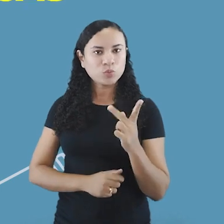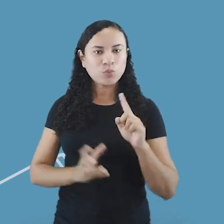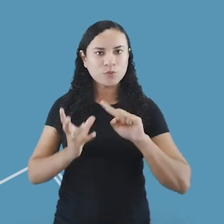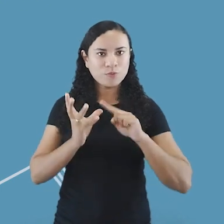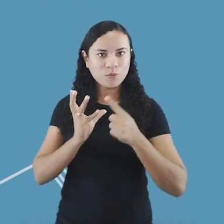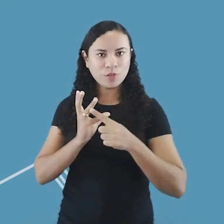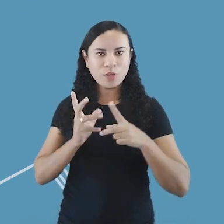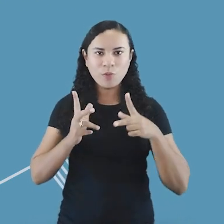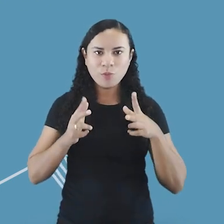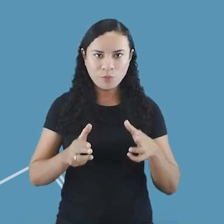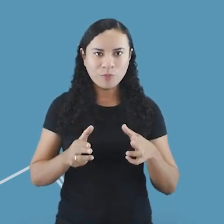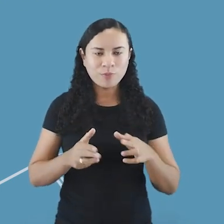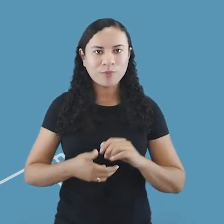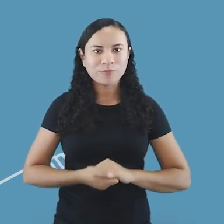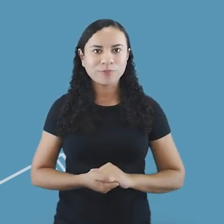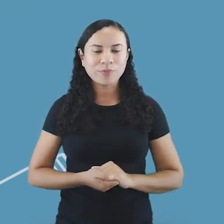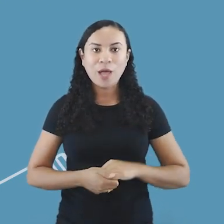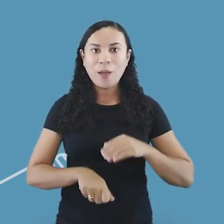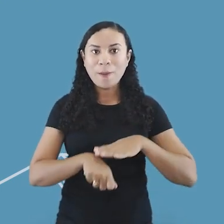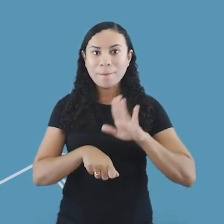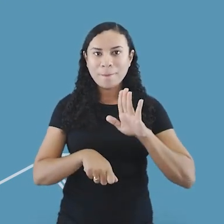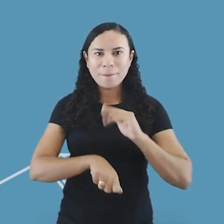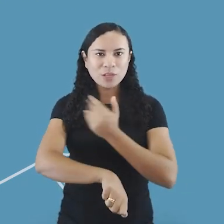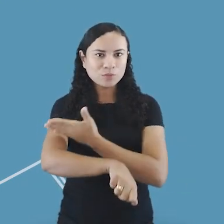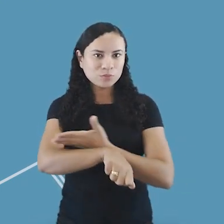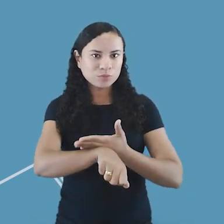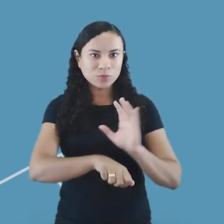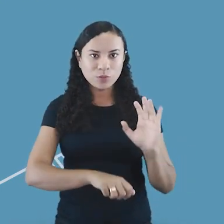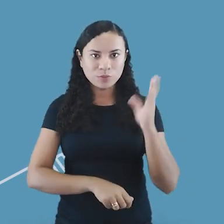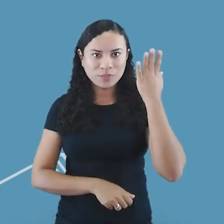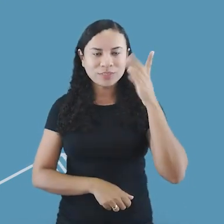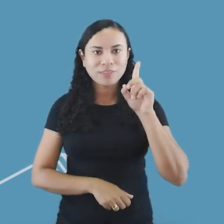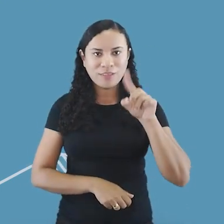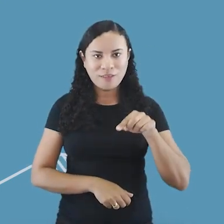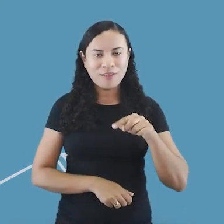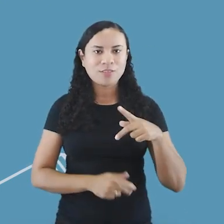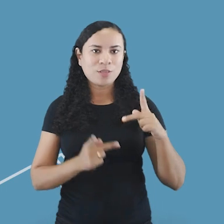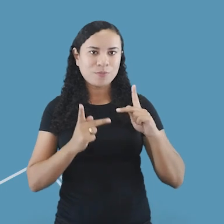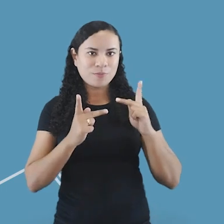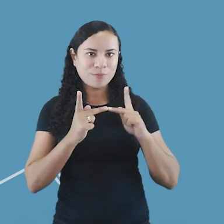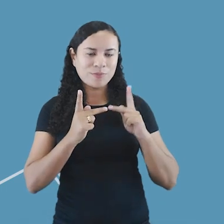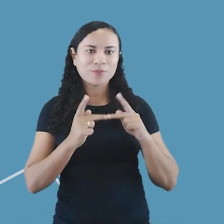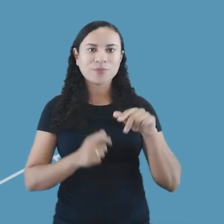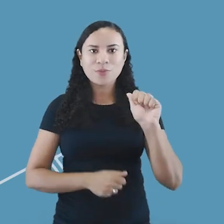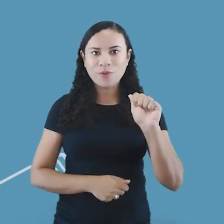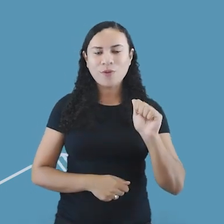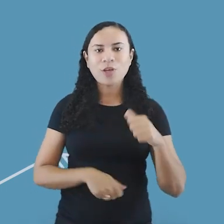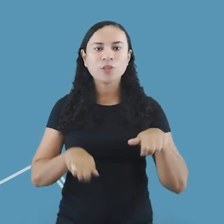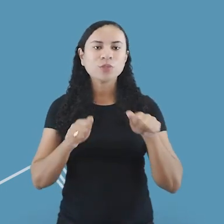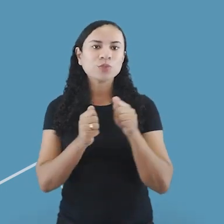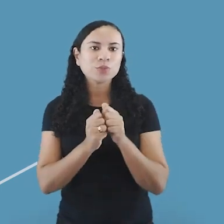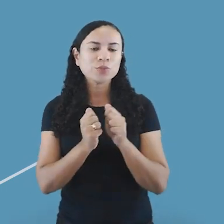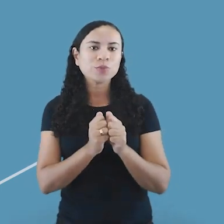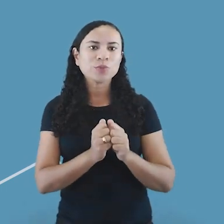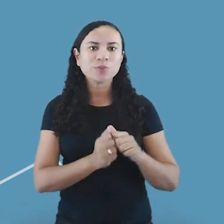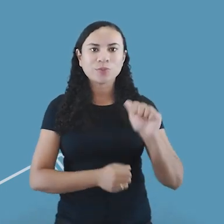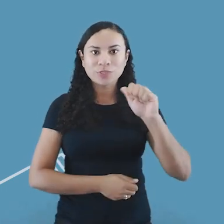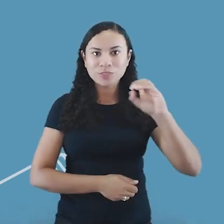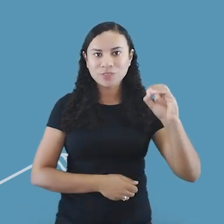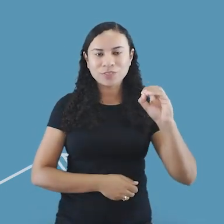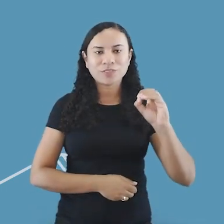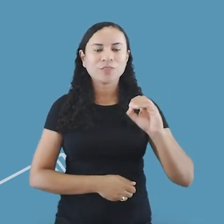idênticas. A contração mais comum é a da preposição A com o artigo definido feminino A.